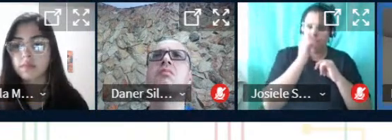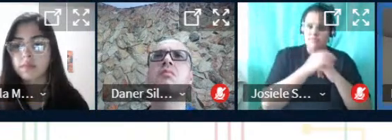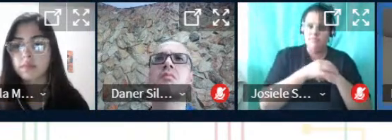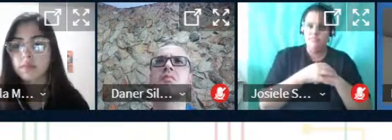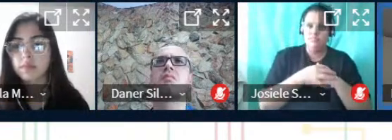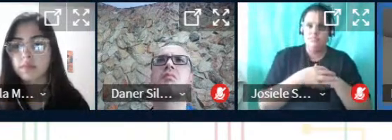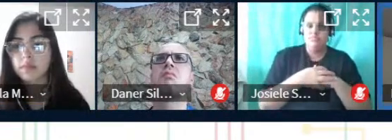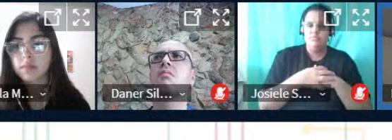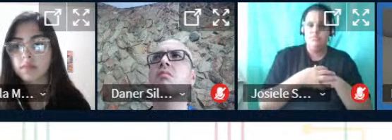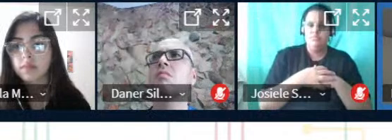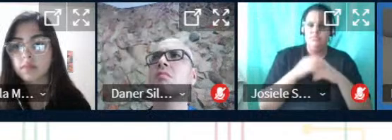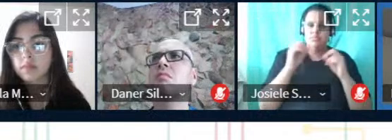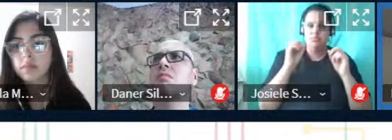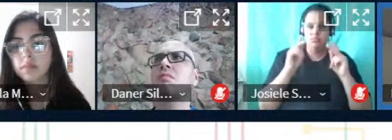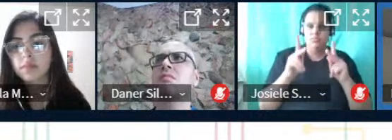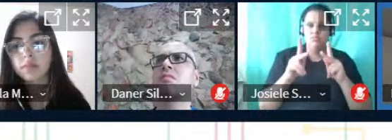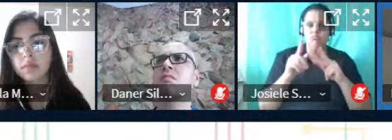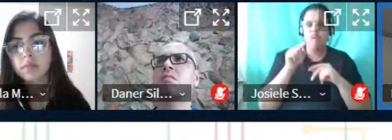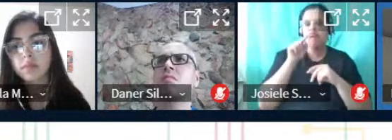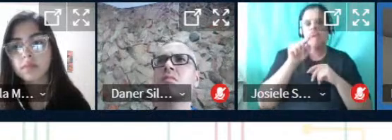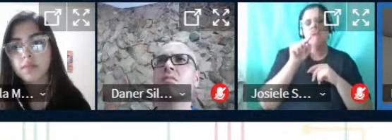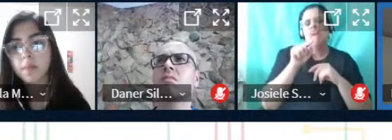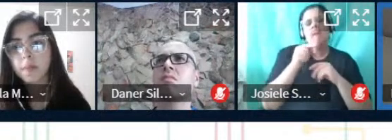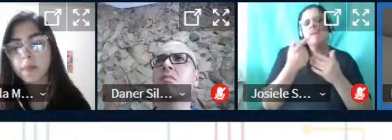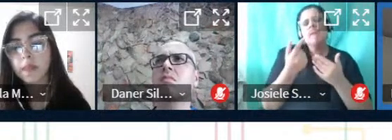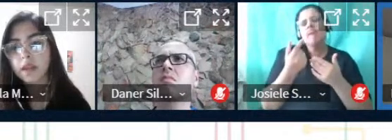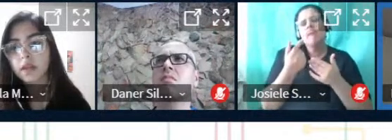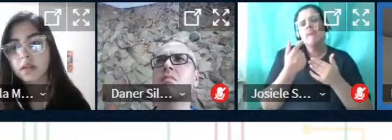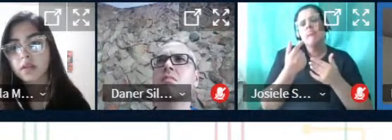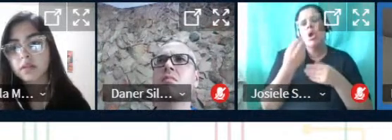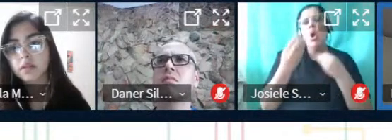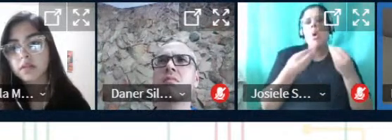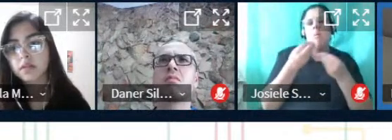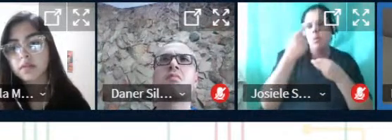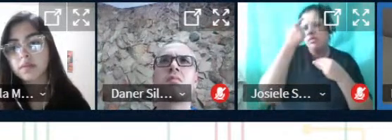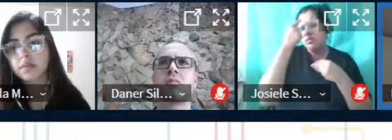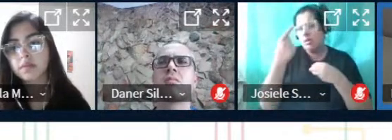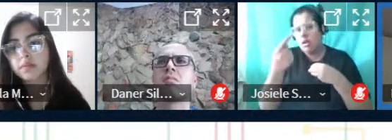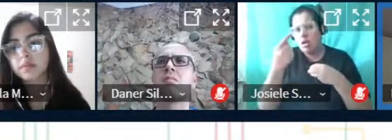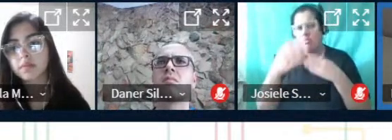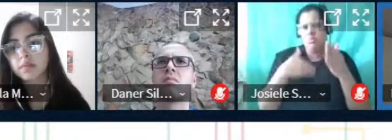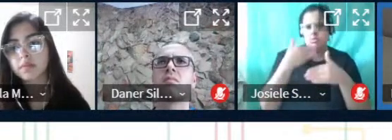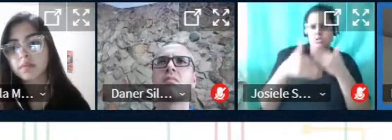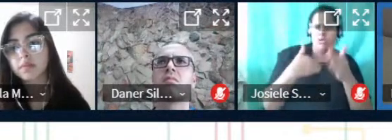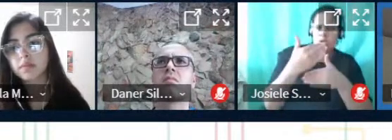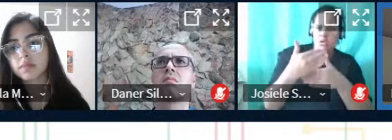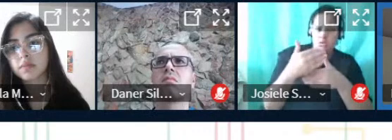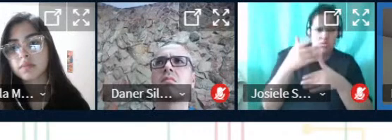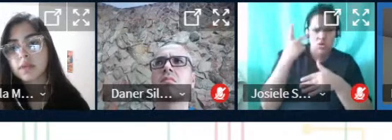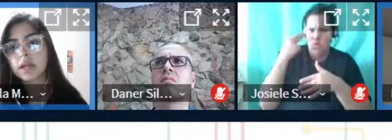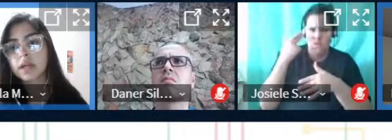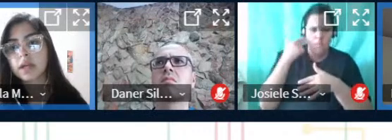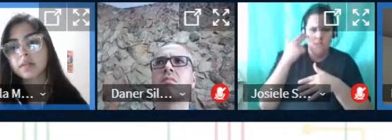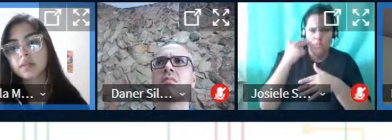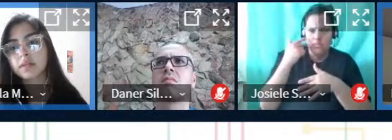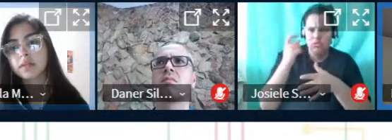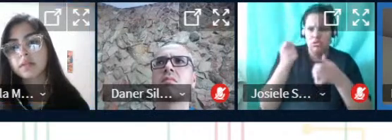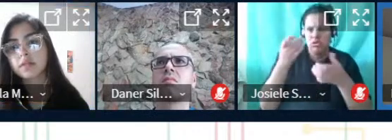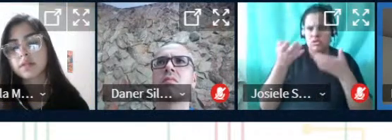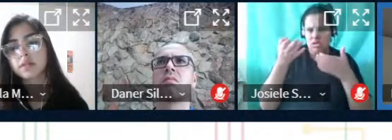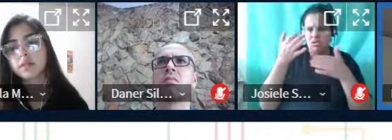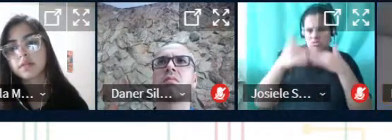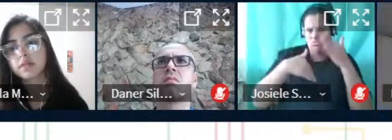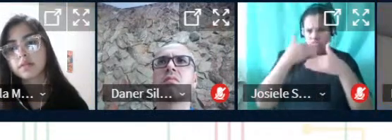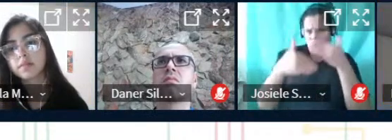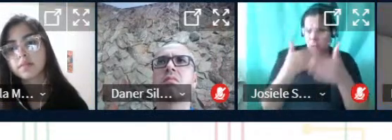ok e tu achou intuitivo assim o sistema o processo é tranquilo pra quem quiser desenvolver